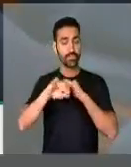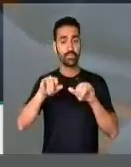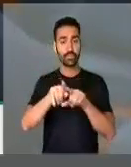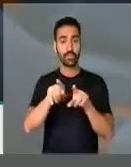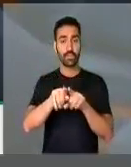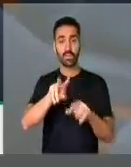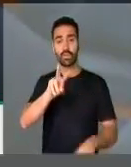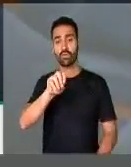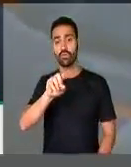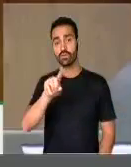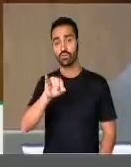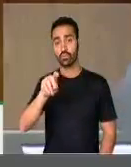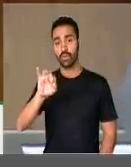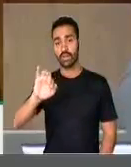Casa na voz do Brasil. Muito obrigado. Obrigado. Obrigado.